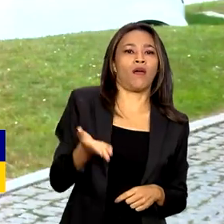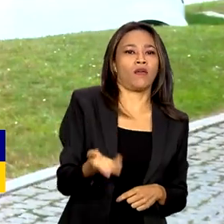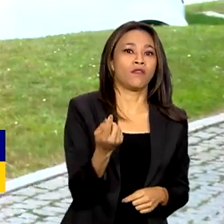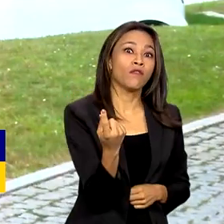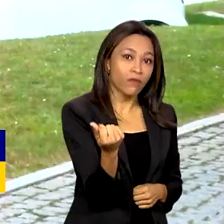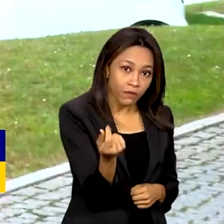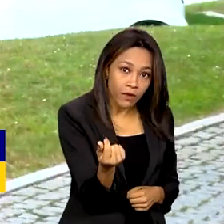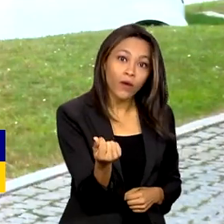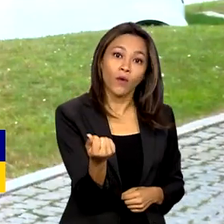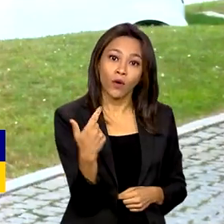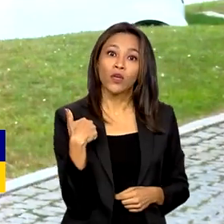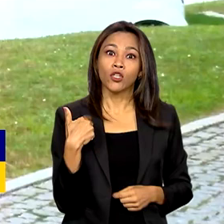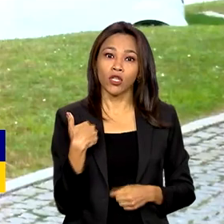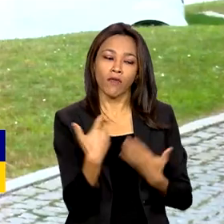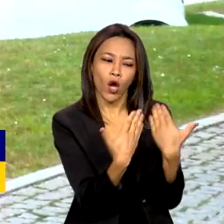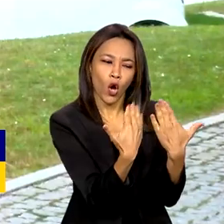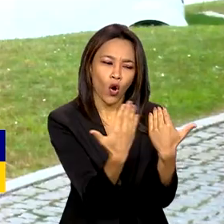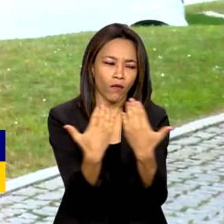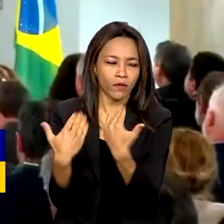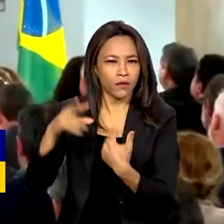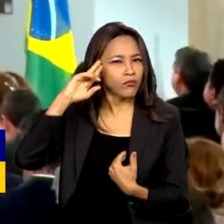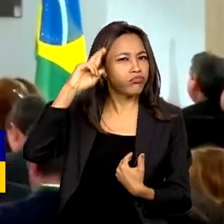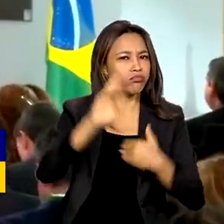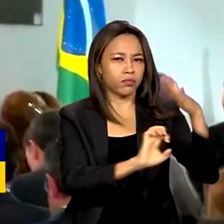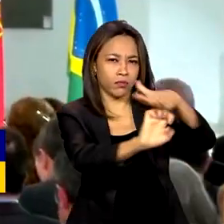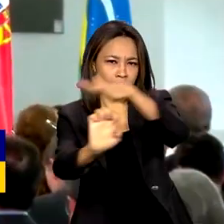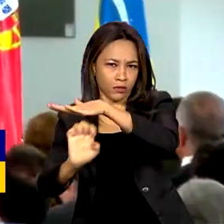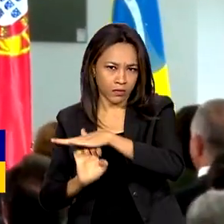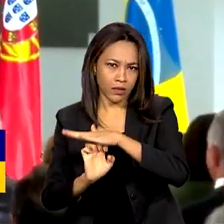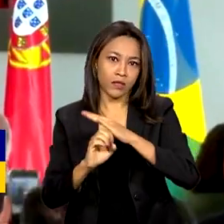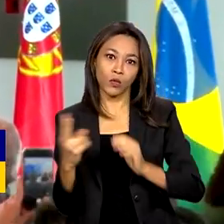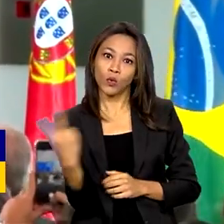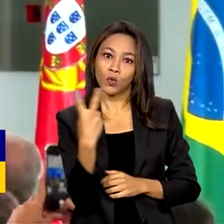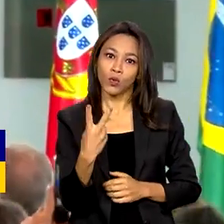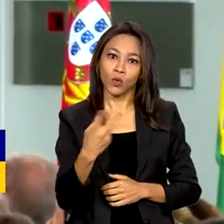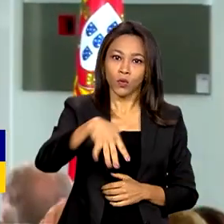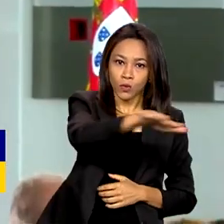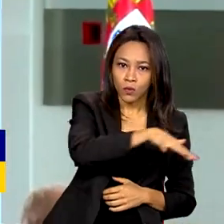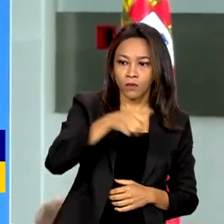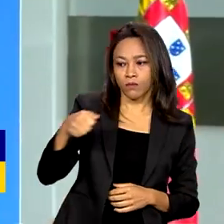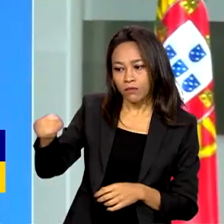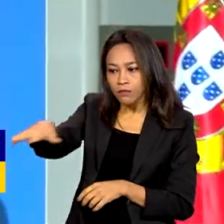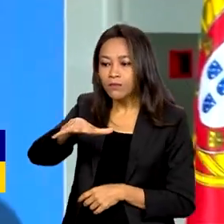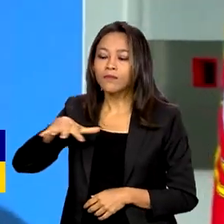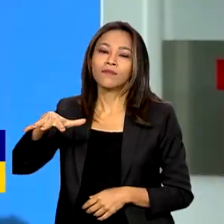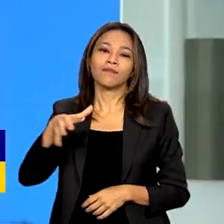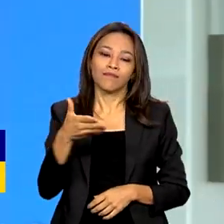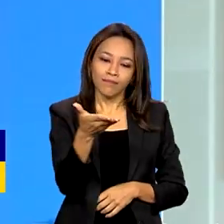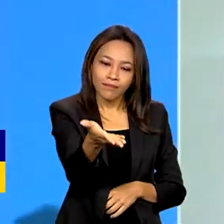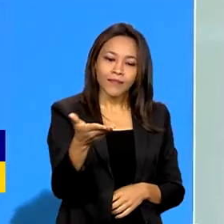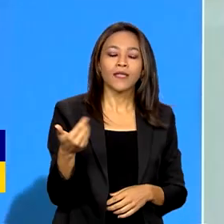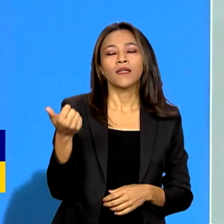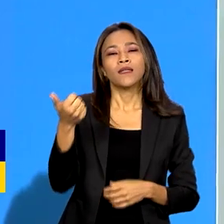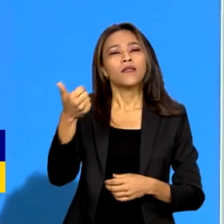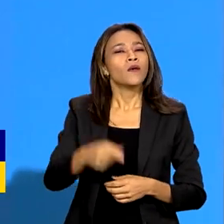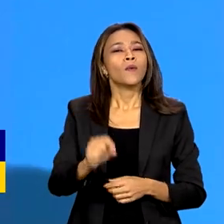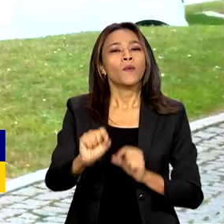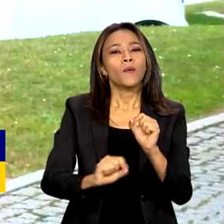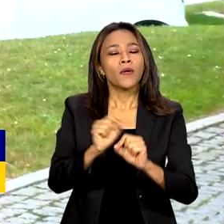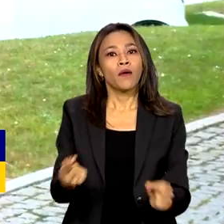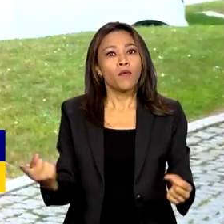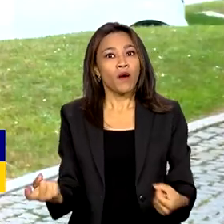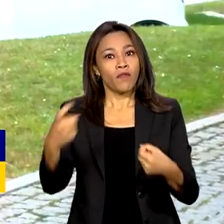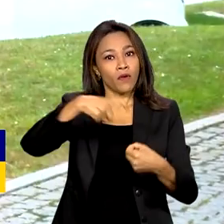falando exatamente disso com os empresários portugueses e brasileiros. Os dois líderes quiseram convencer os empresários para retomar uma